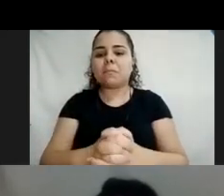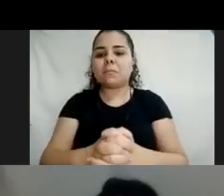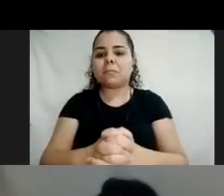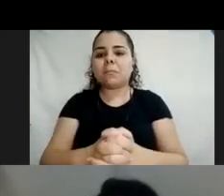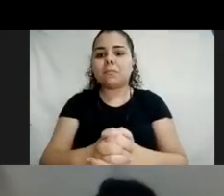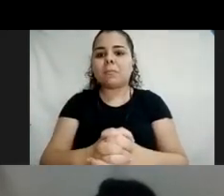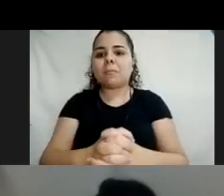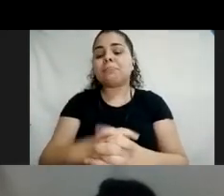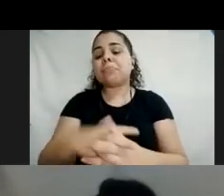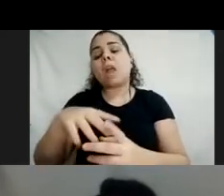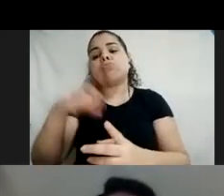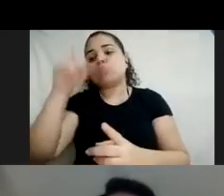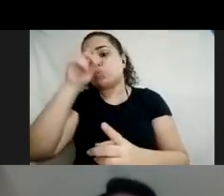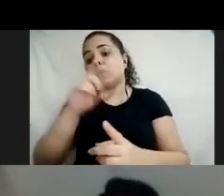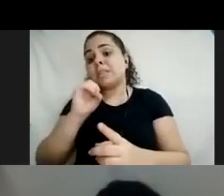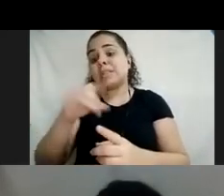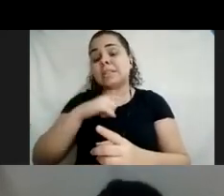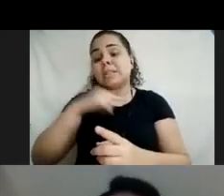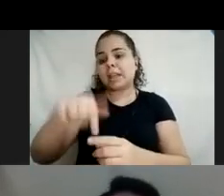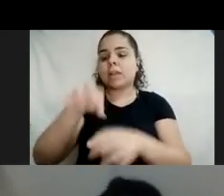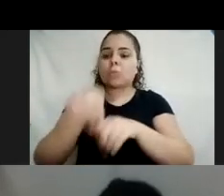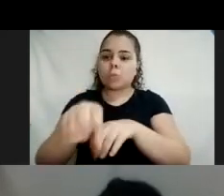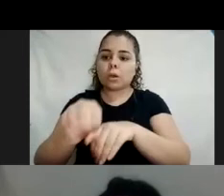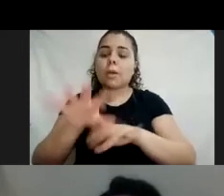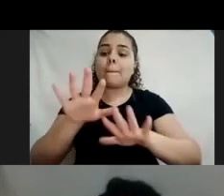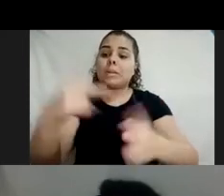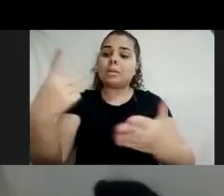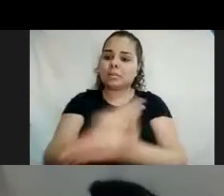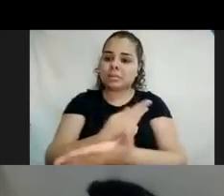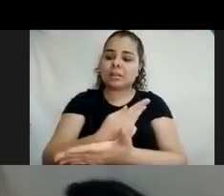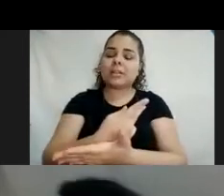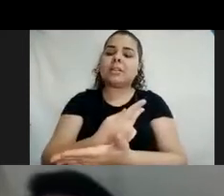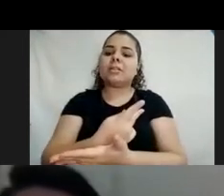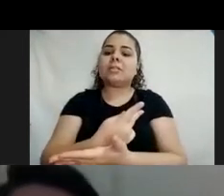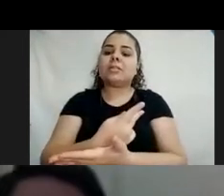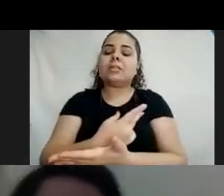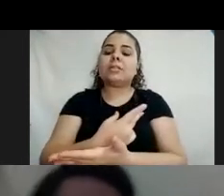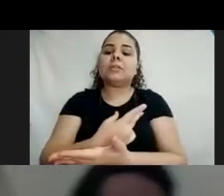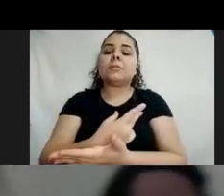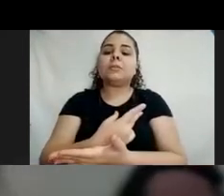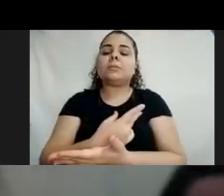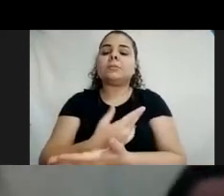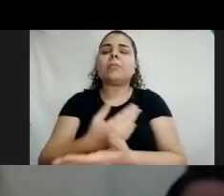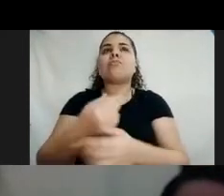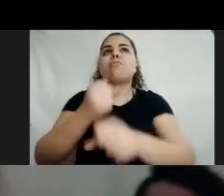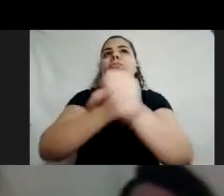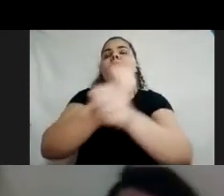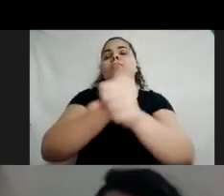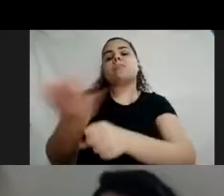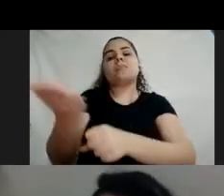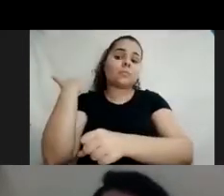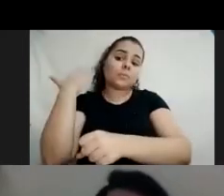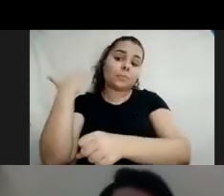educadores, mas aconteceu um caos muito bacana uns anos atrás, porque